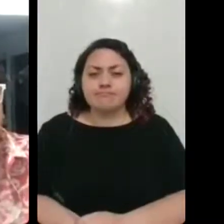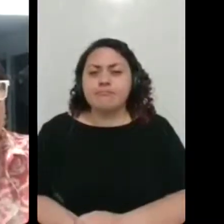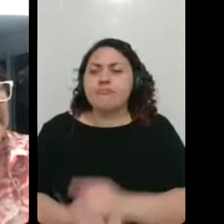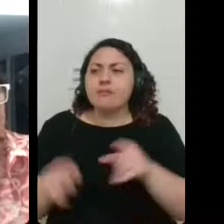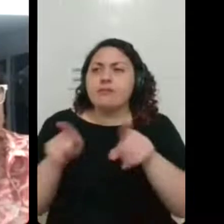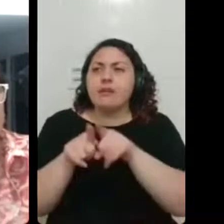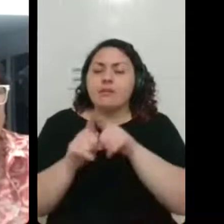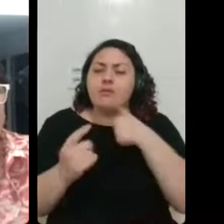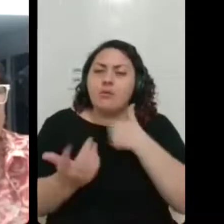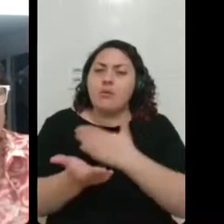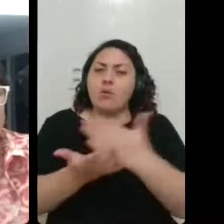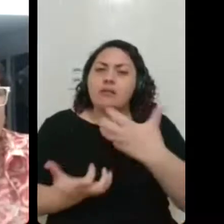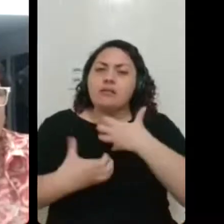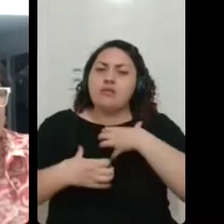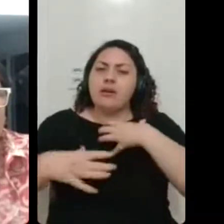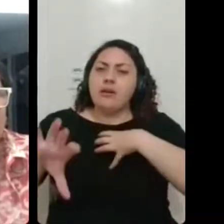e com os homens que têm